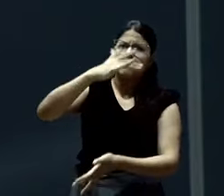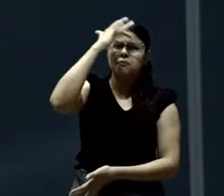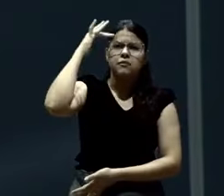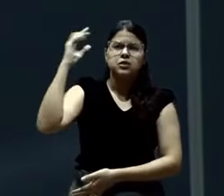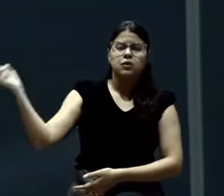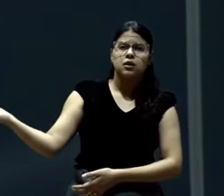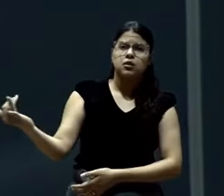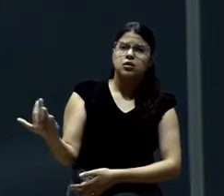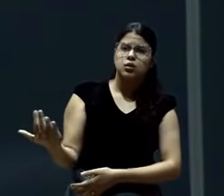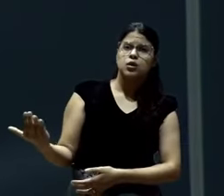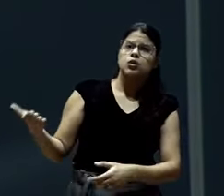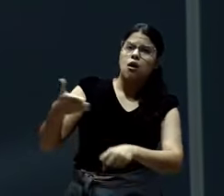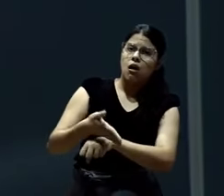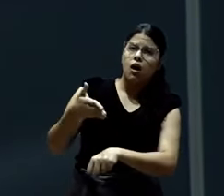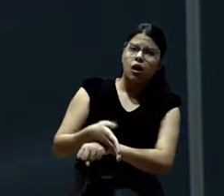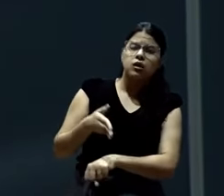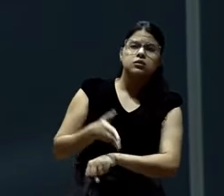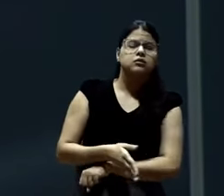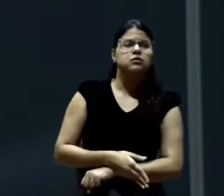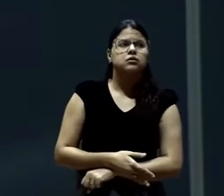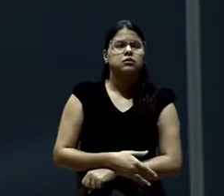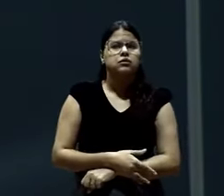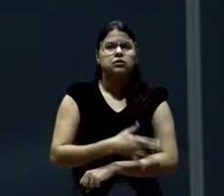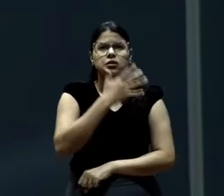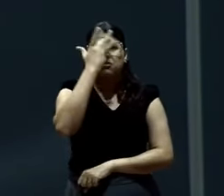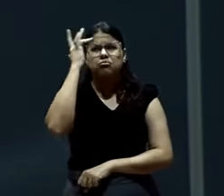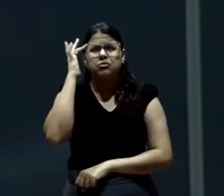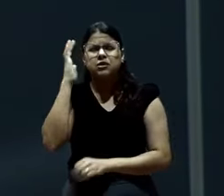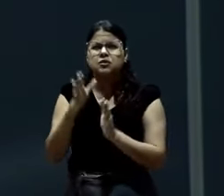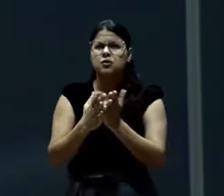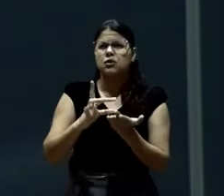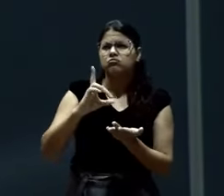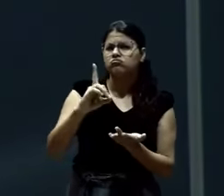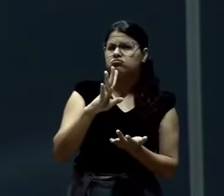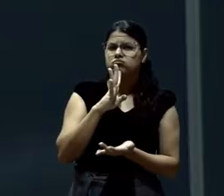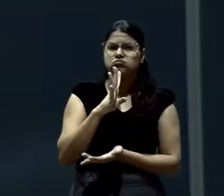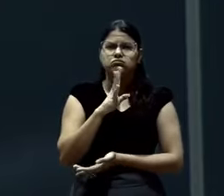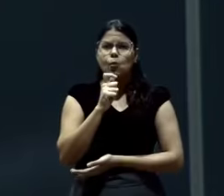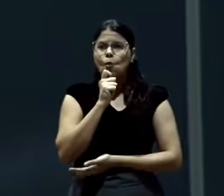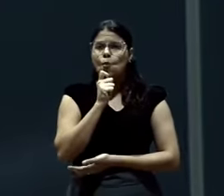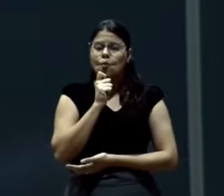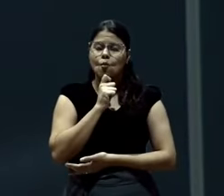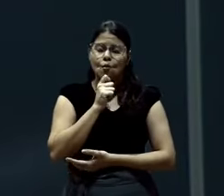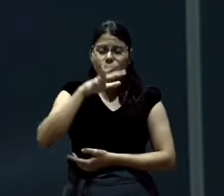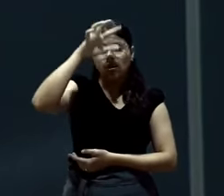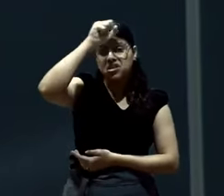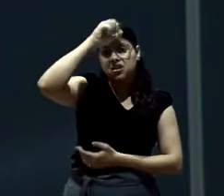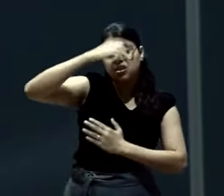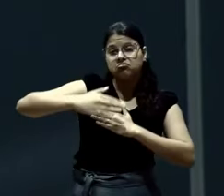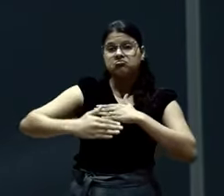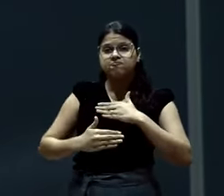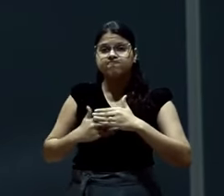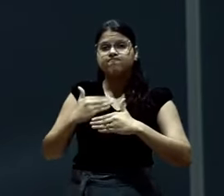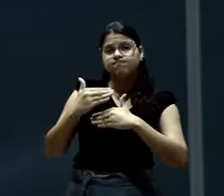Muitas pessoas que ainda não conhecem muito bem a Bíblia, mas estão passando a conhecer. Glória